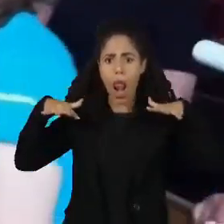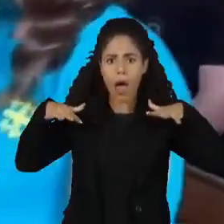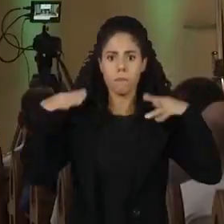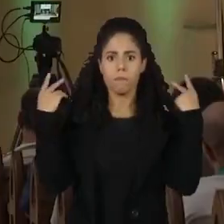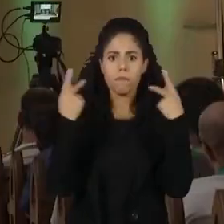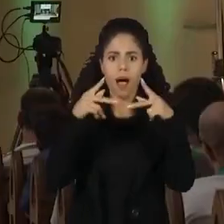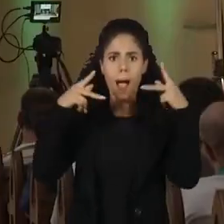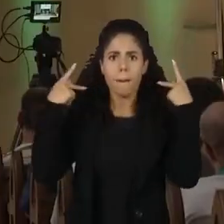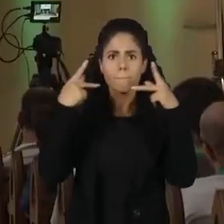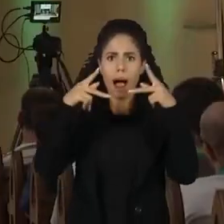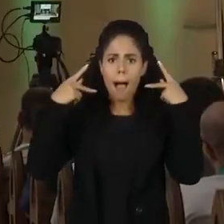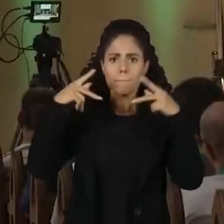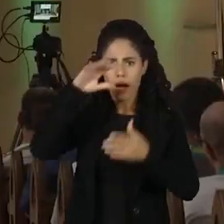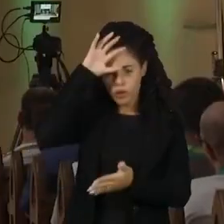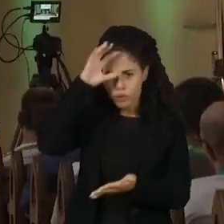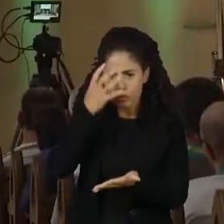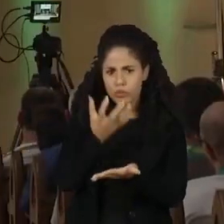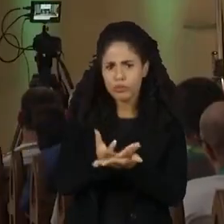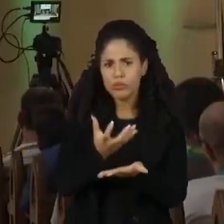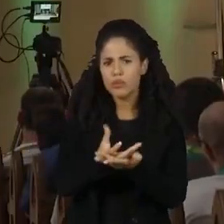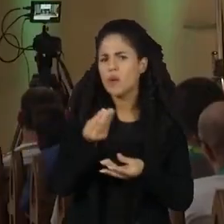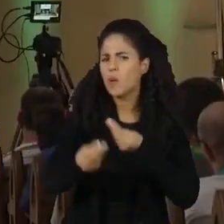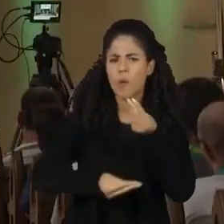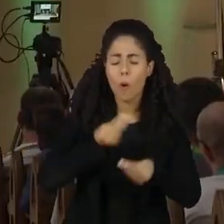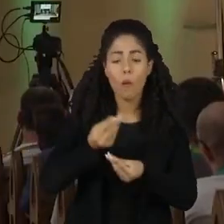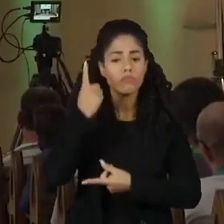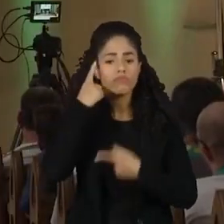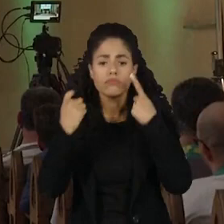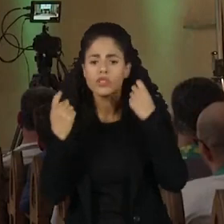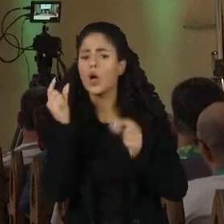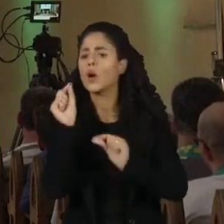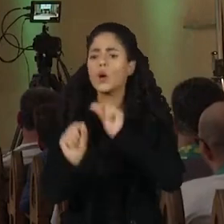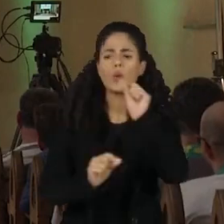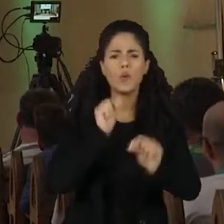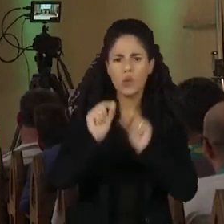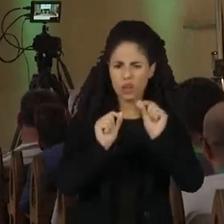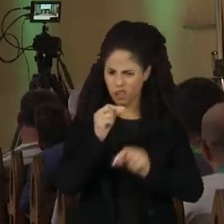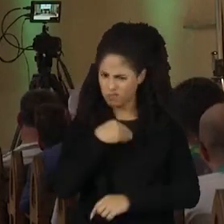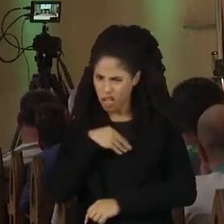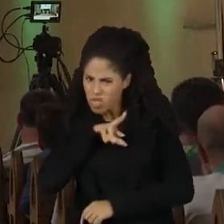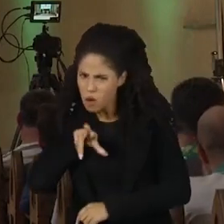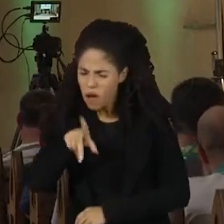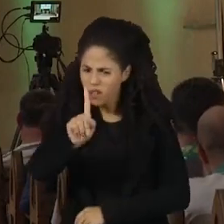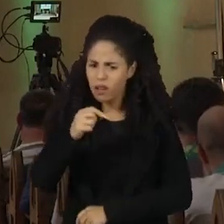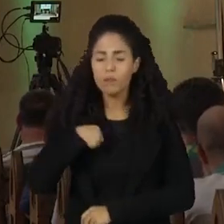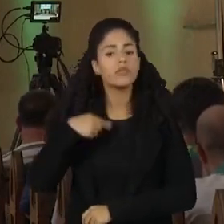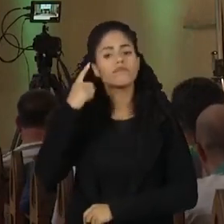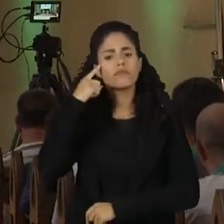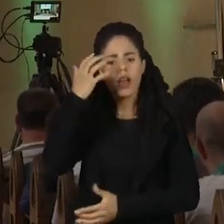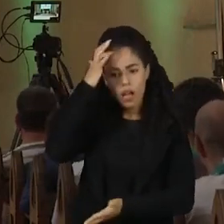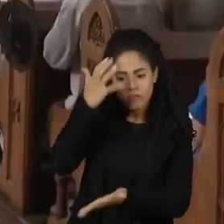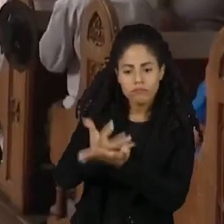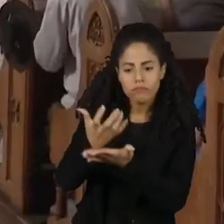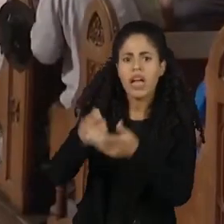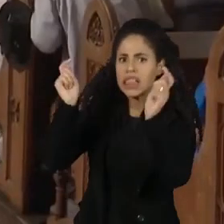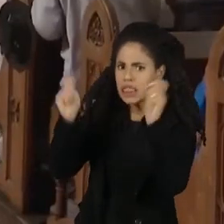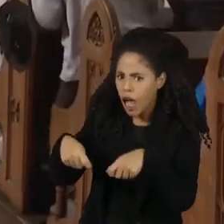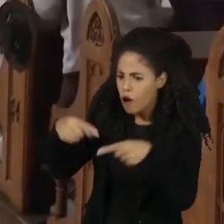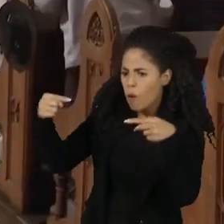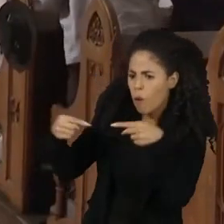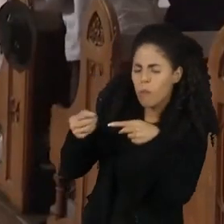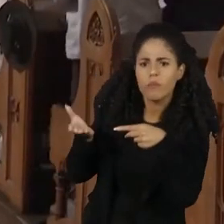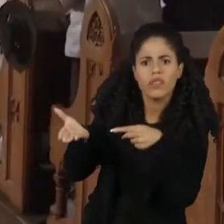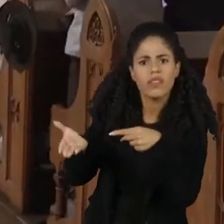fiéis. Não foi uma profanação. A ideia era exatamente avaliar a capacidade da inteligência artificial